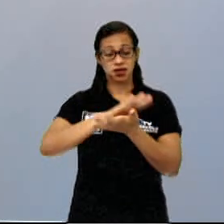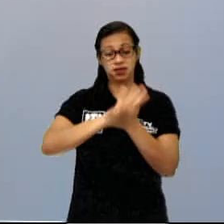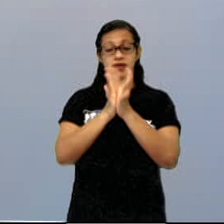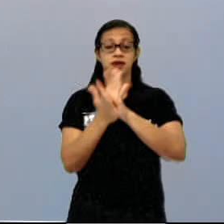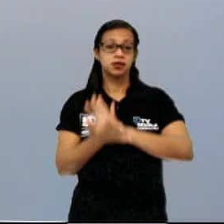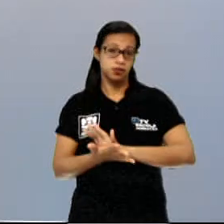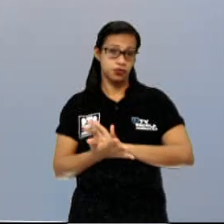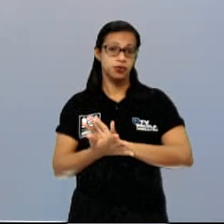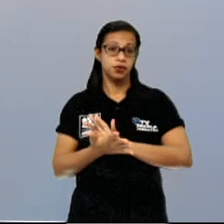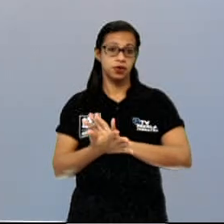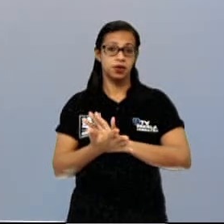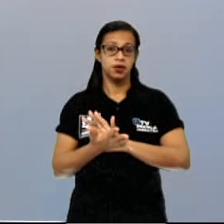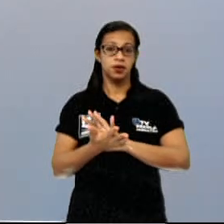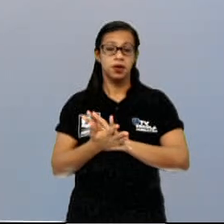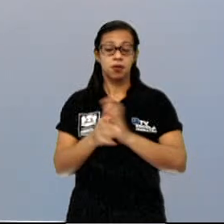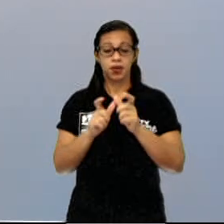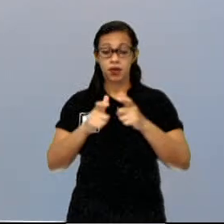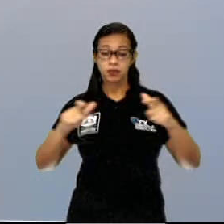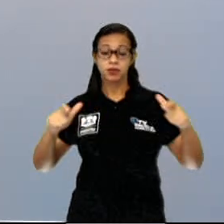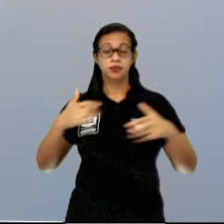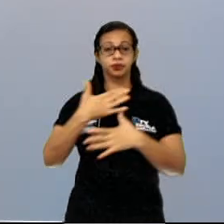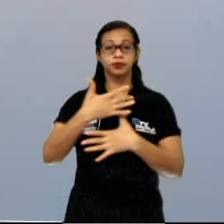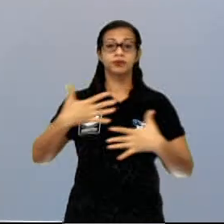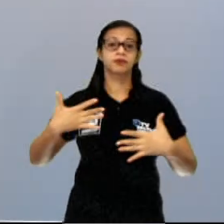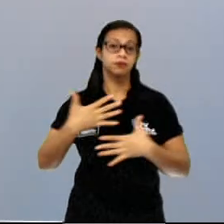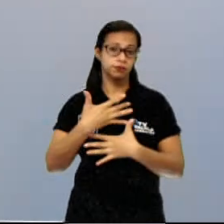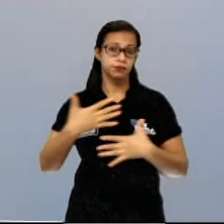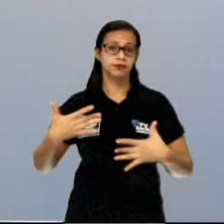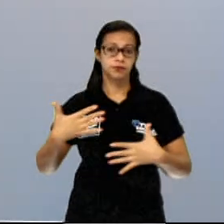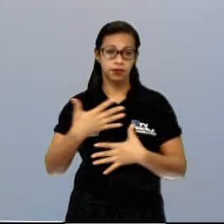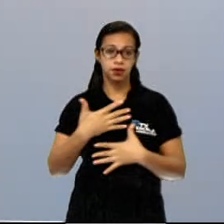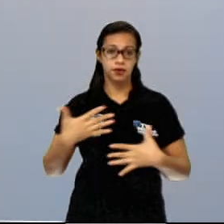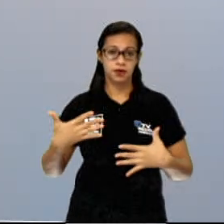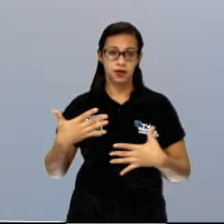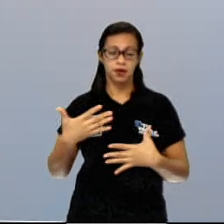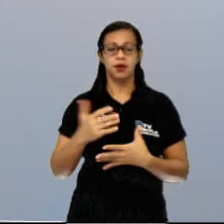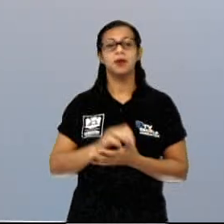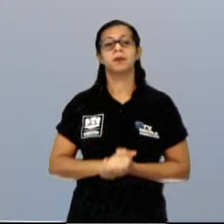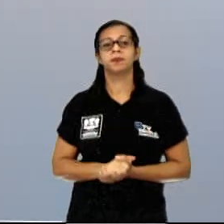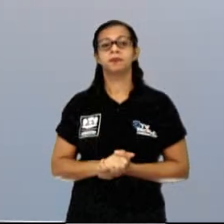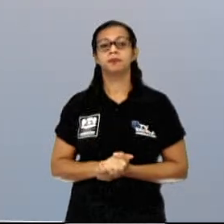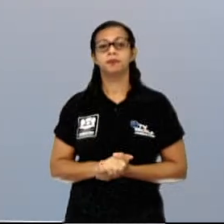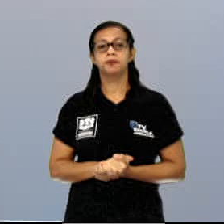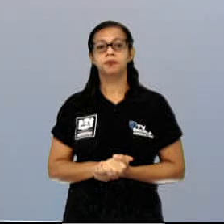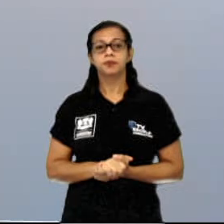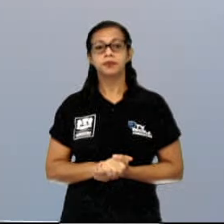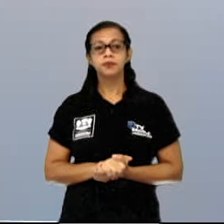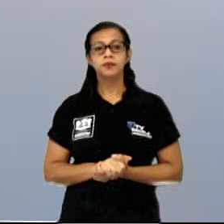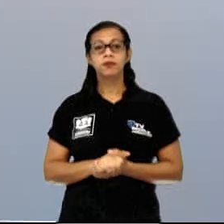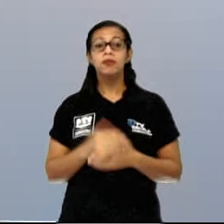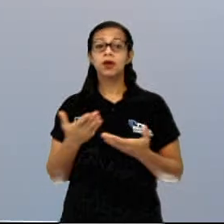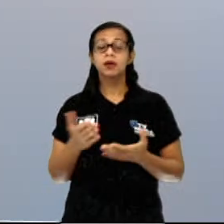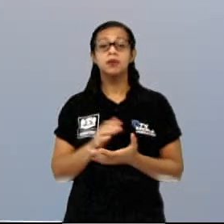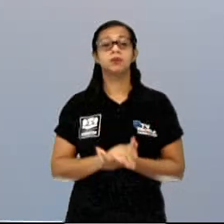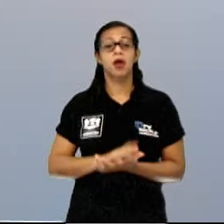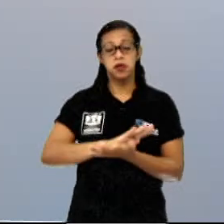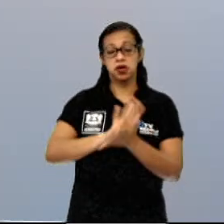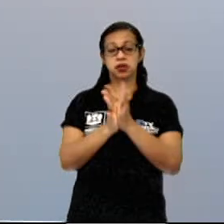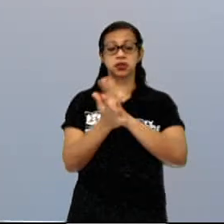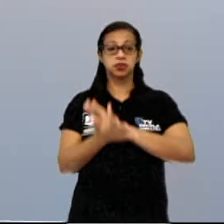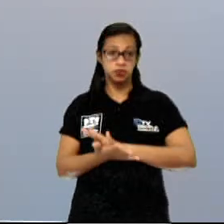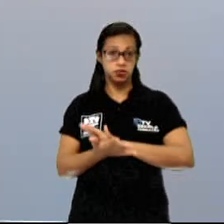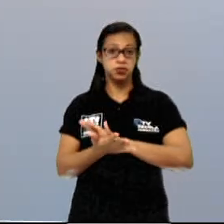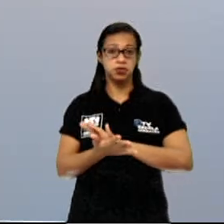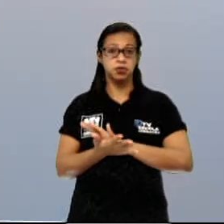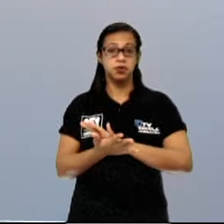Essas demolições, elas deram o apelido Prefeito Pereira Passos, acabou ficando conhecido como Prefeito Bota